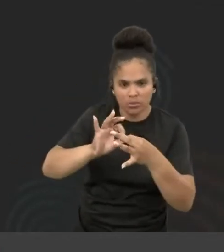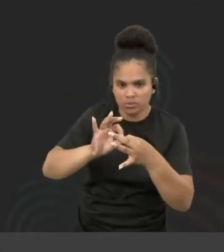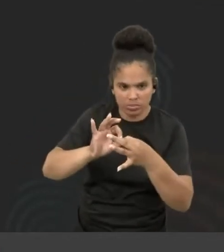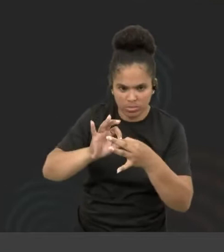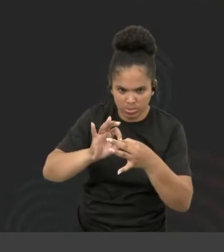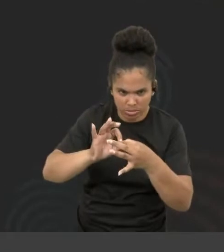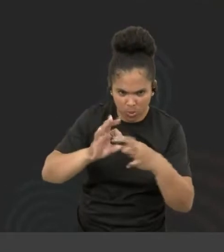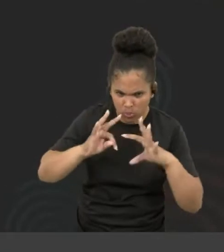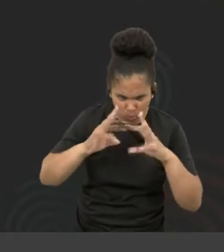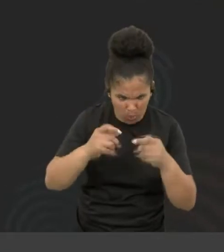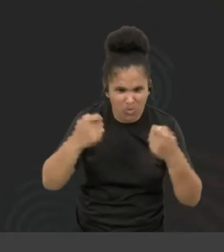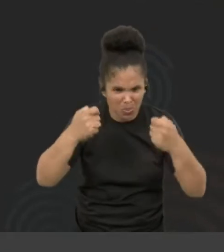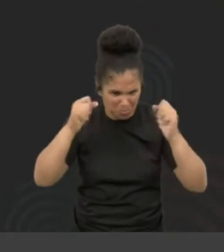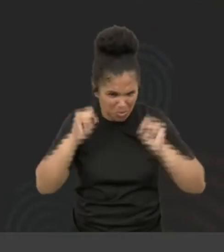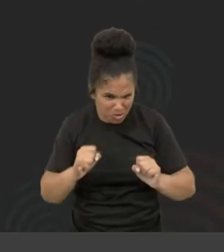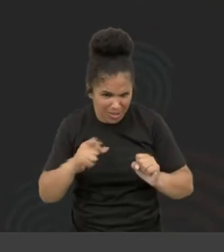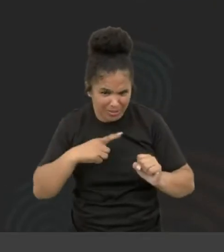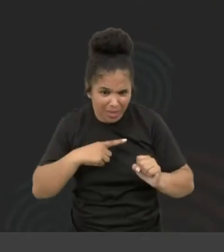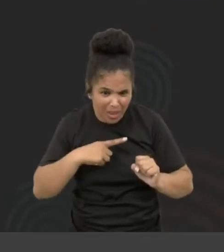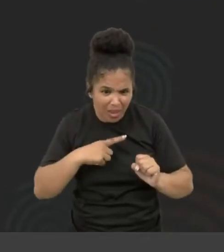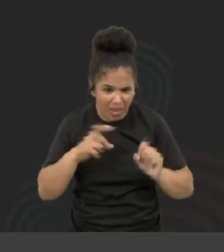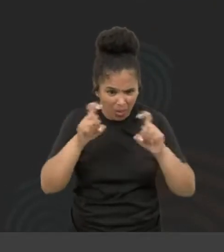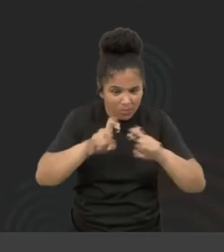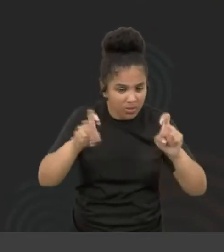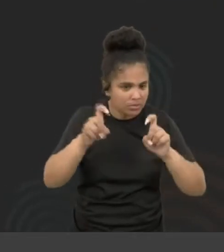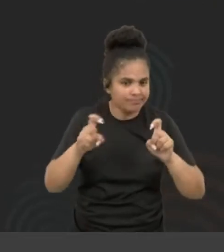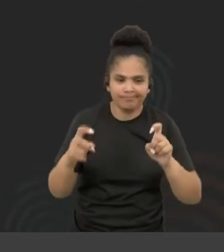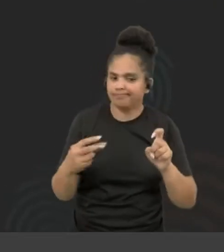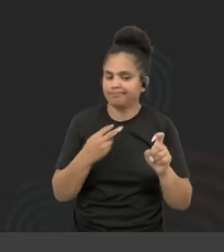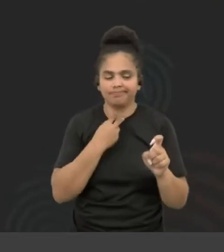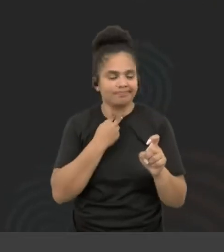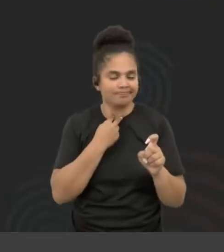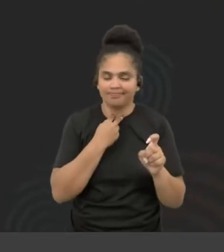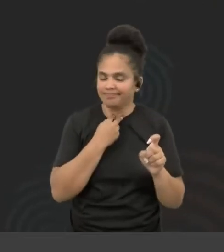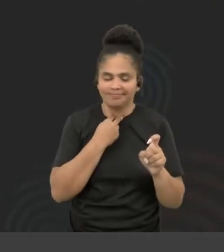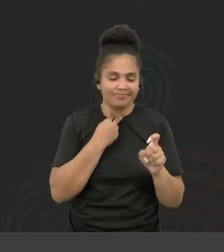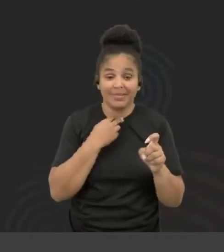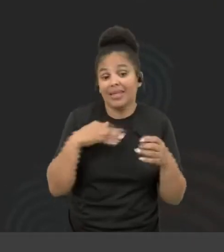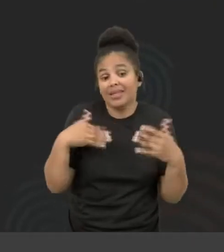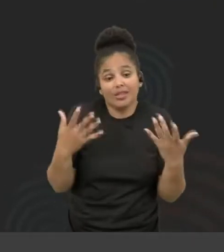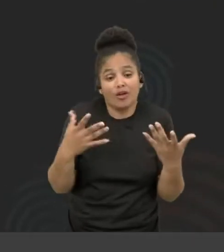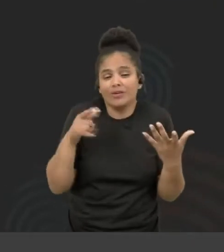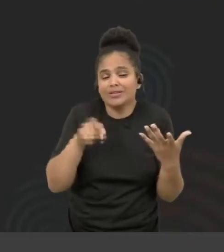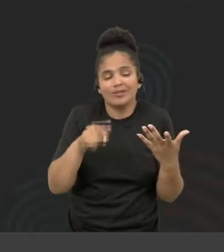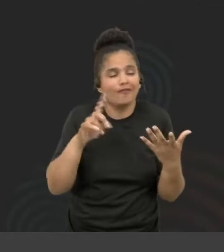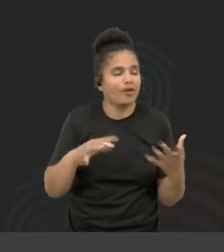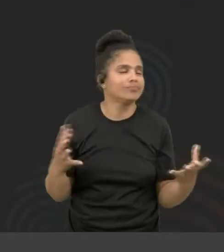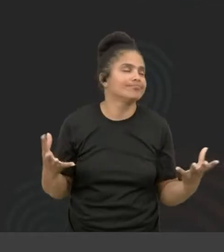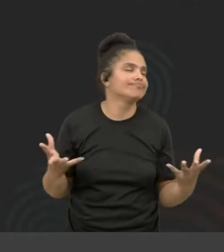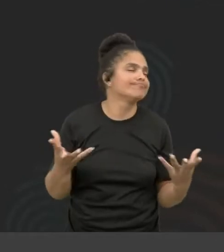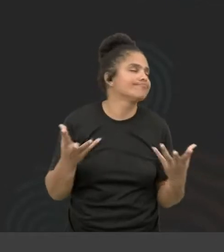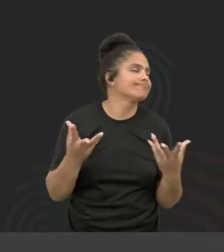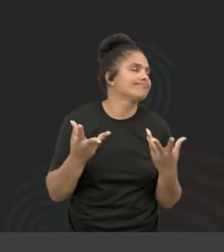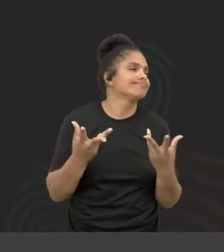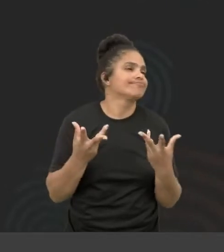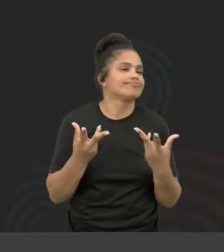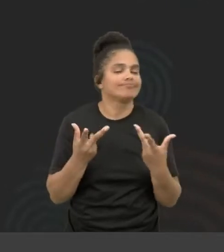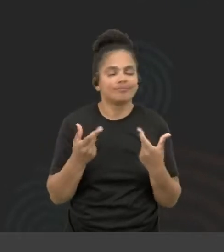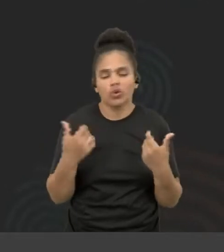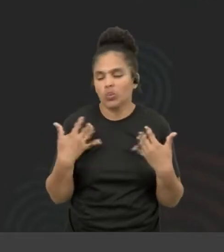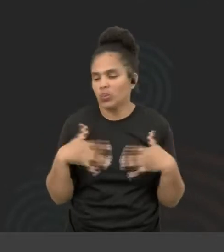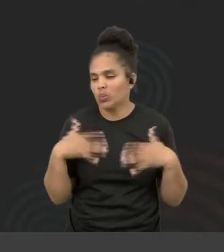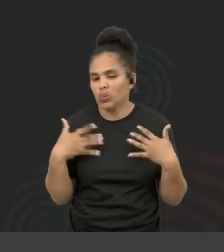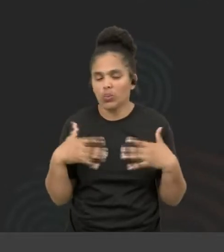pessoa que podia ter um computador, então foi uma coisa, assim, incrível, tudo isso para dizer que